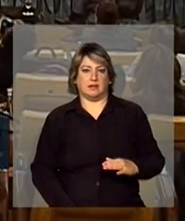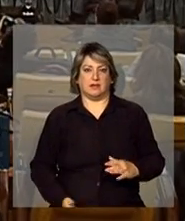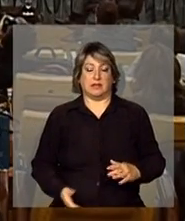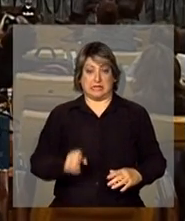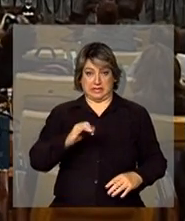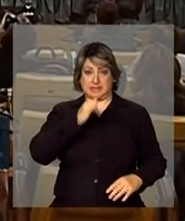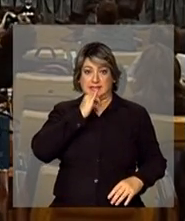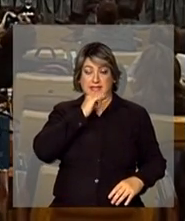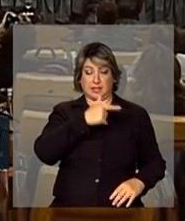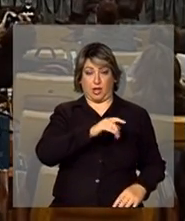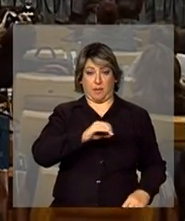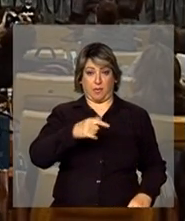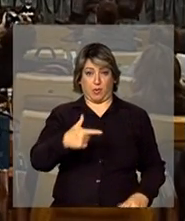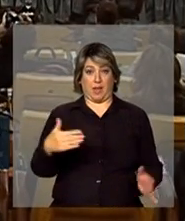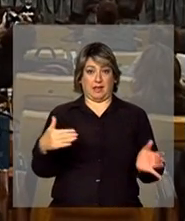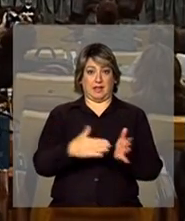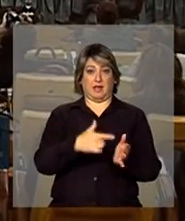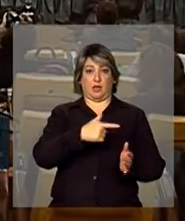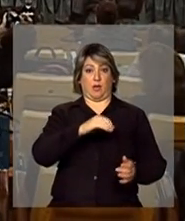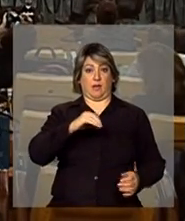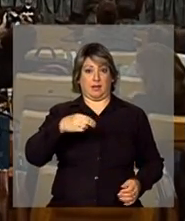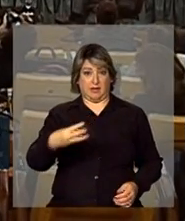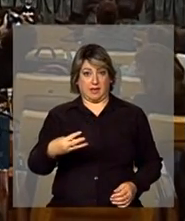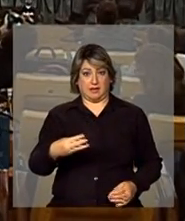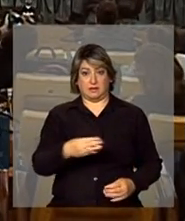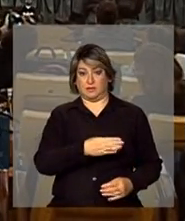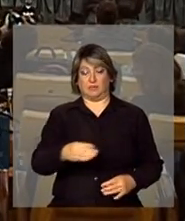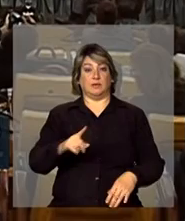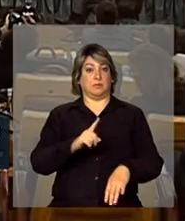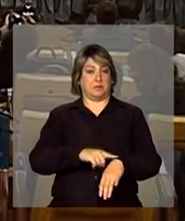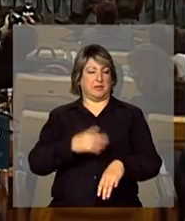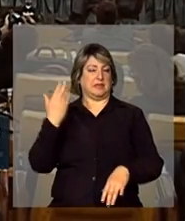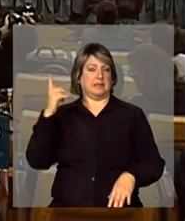de 2002 para 2003, que era um período difícil,